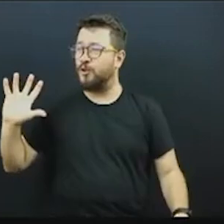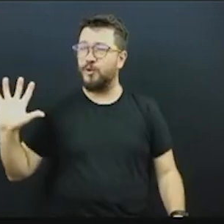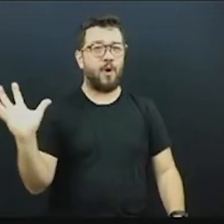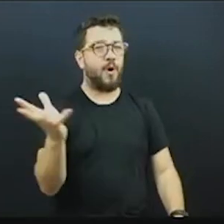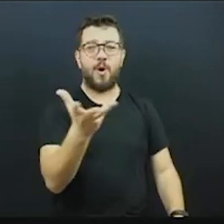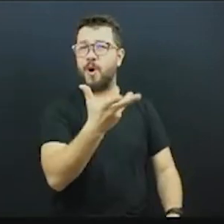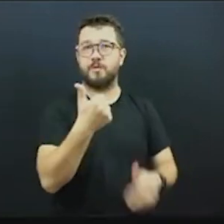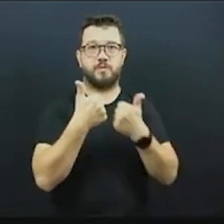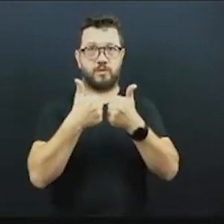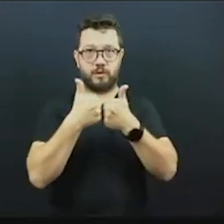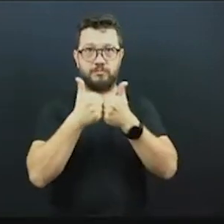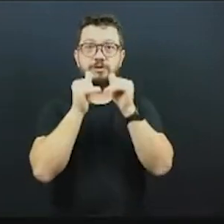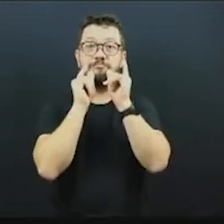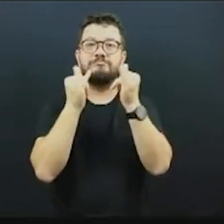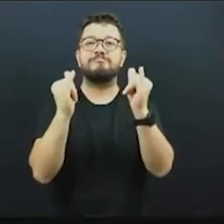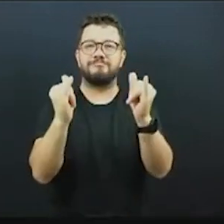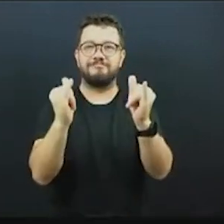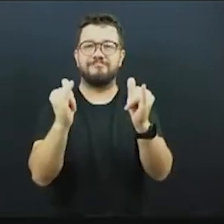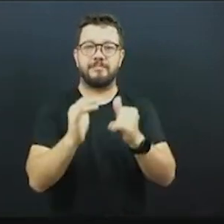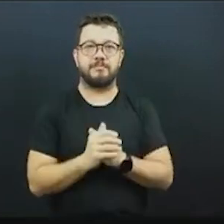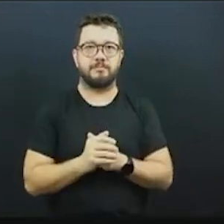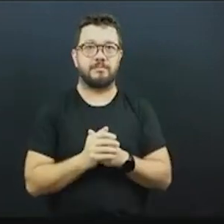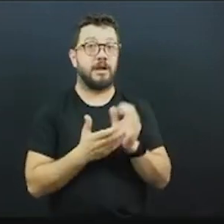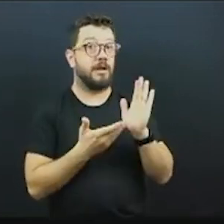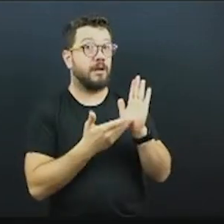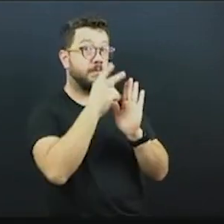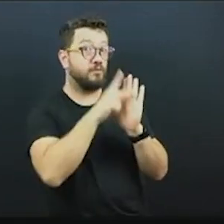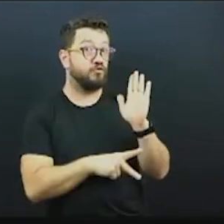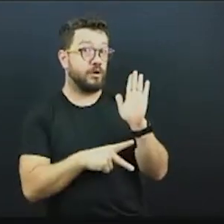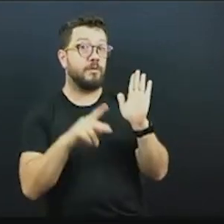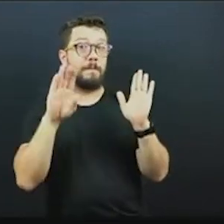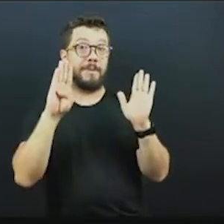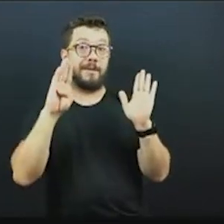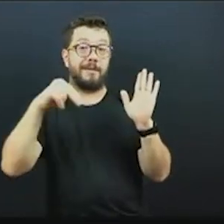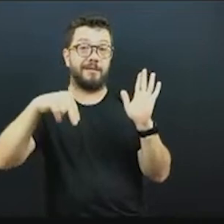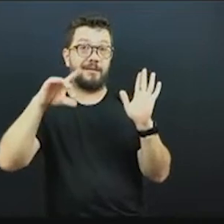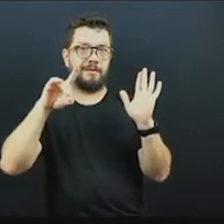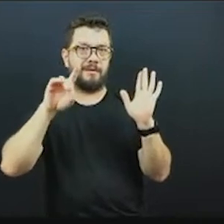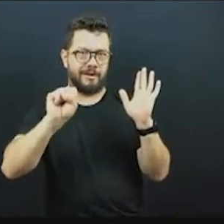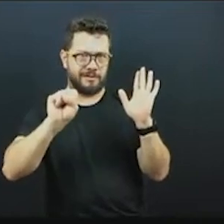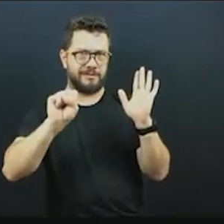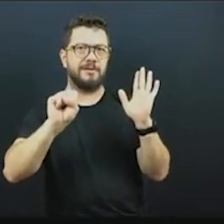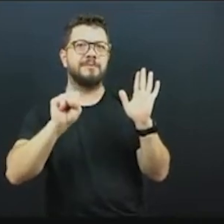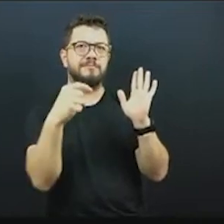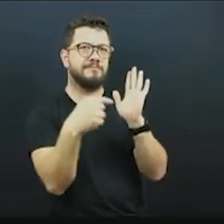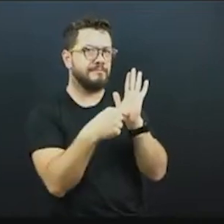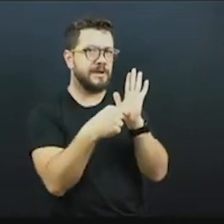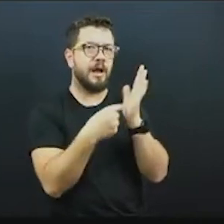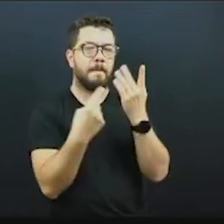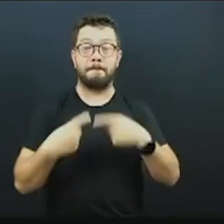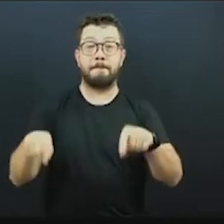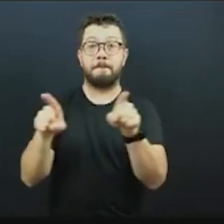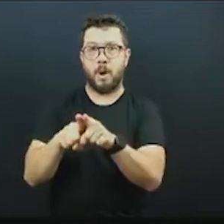Então, a partida desse projeto, ele é estruturado pelo BNDES, em conjunto com a Prefeitura de Curitiba.